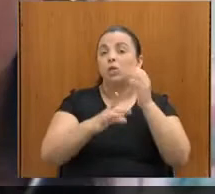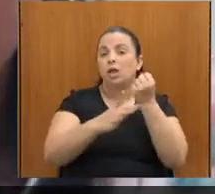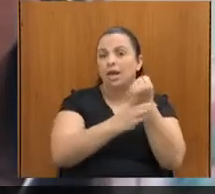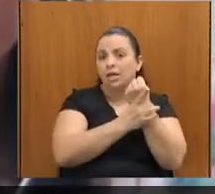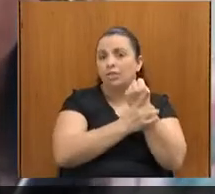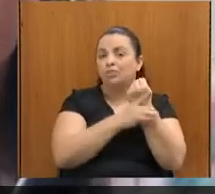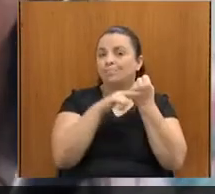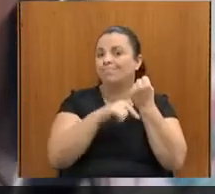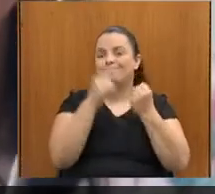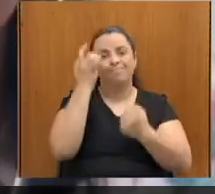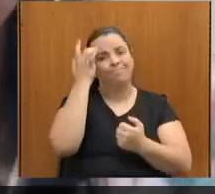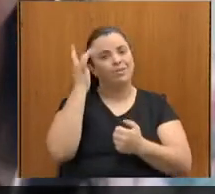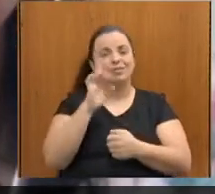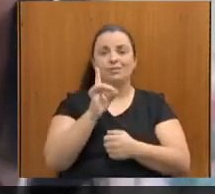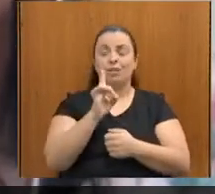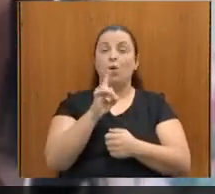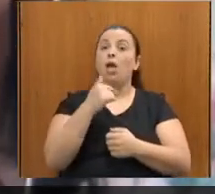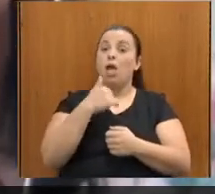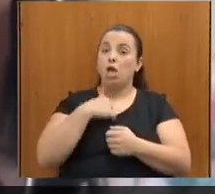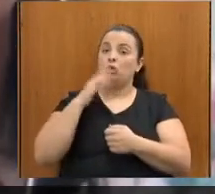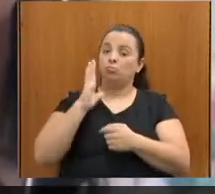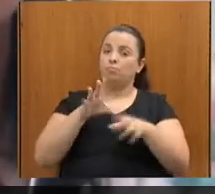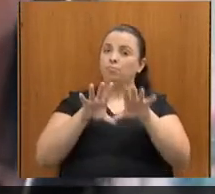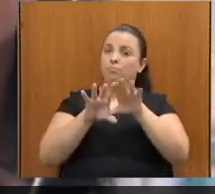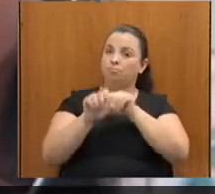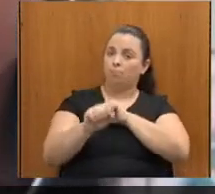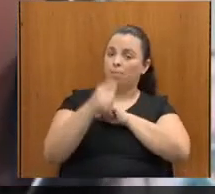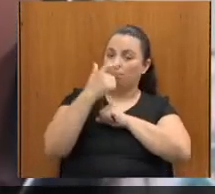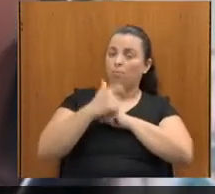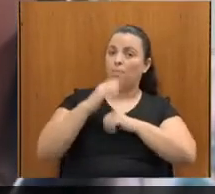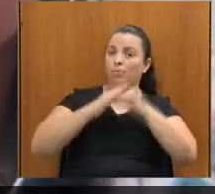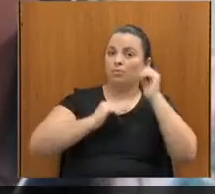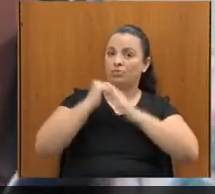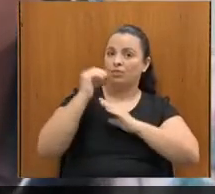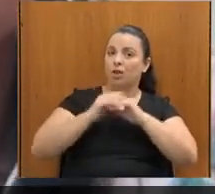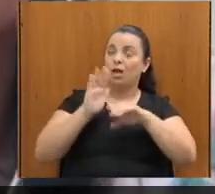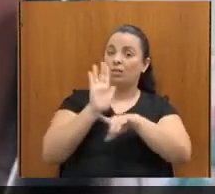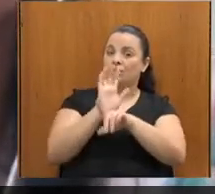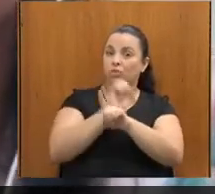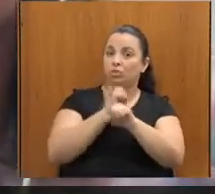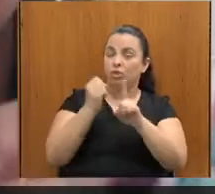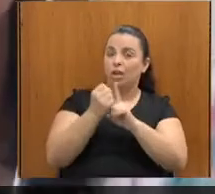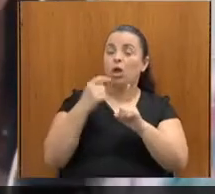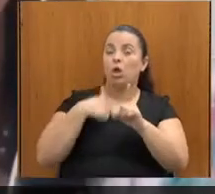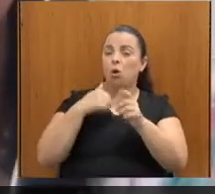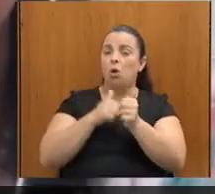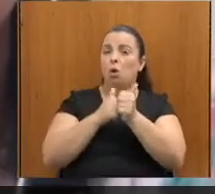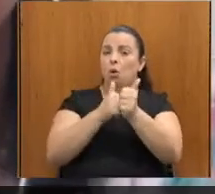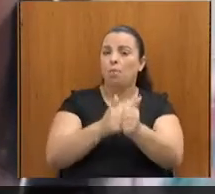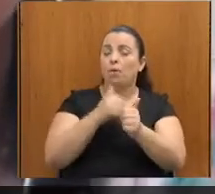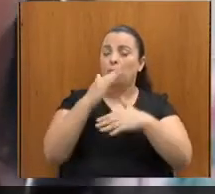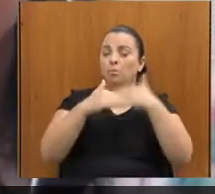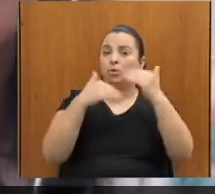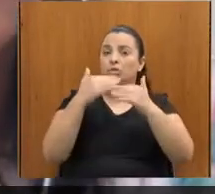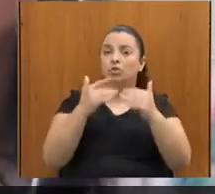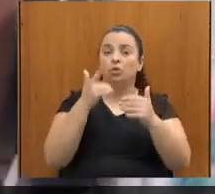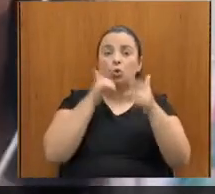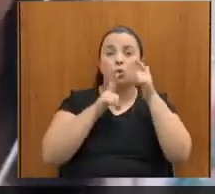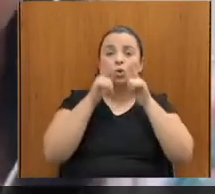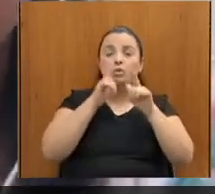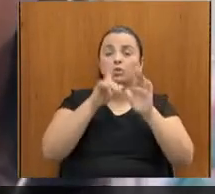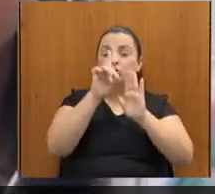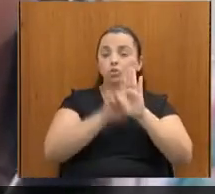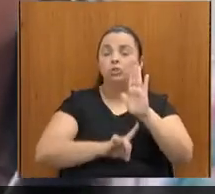social, acompanho os processos de garantias de direito da nossa população, na nossa sociedade. No Brasil,